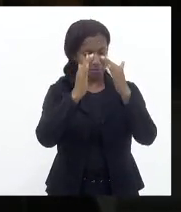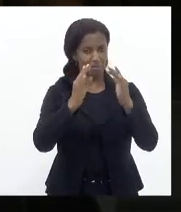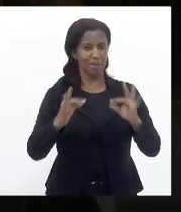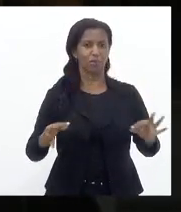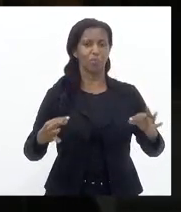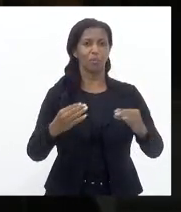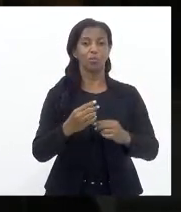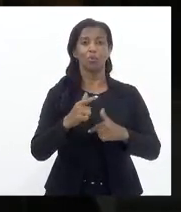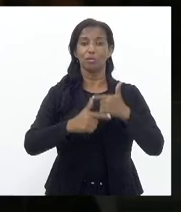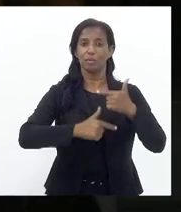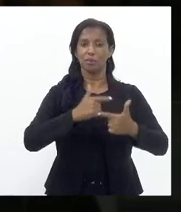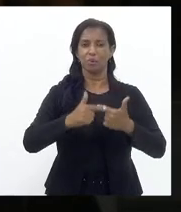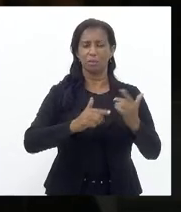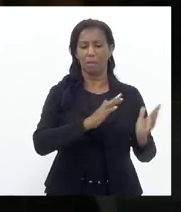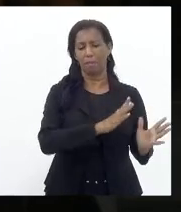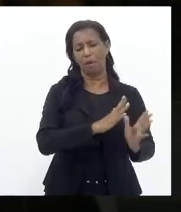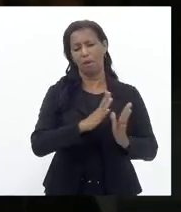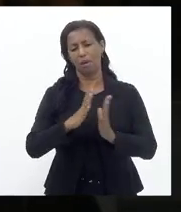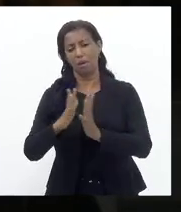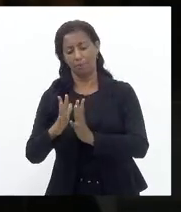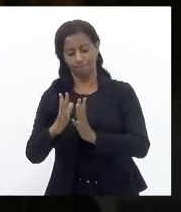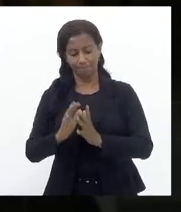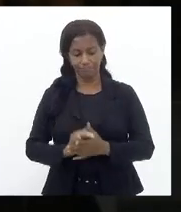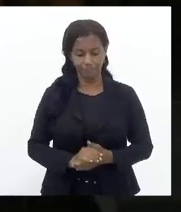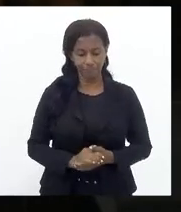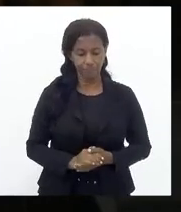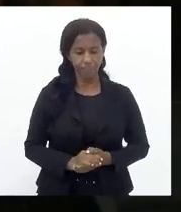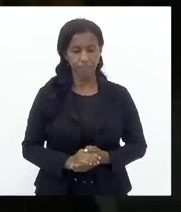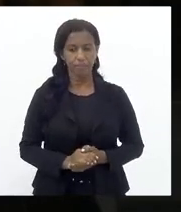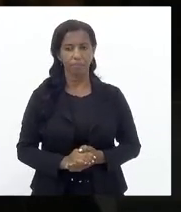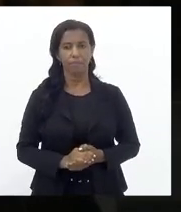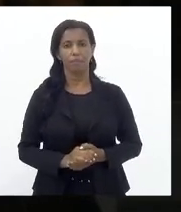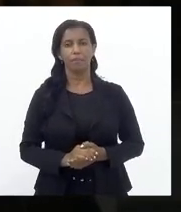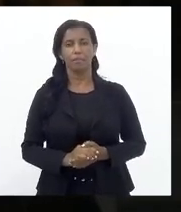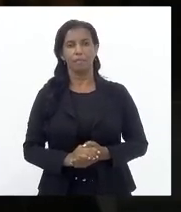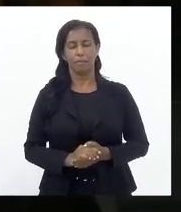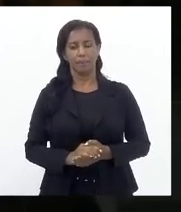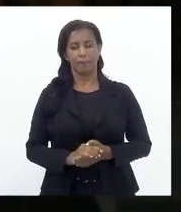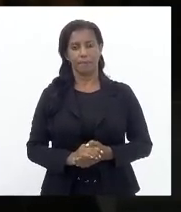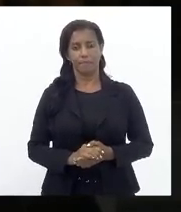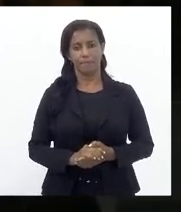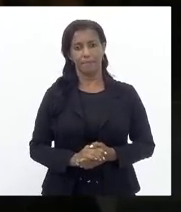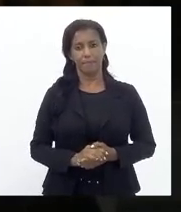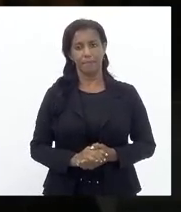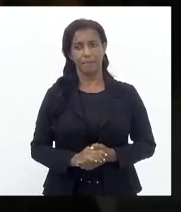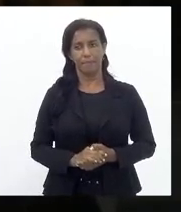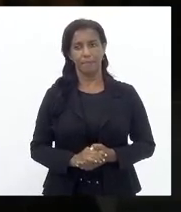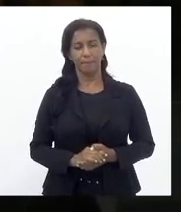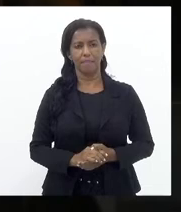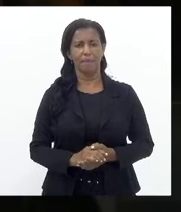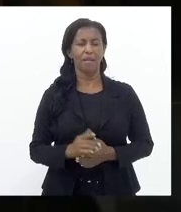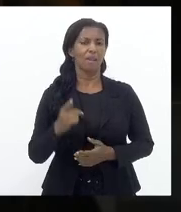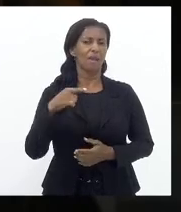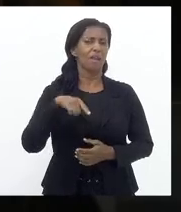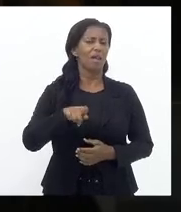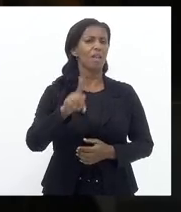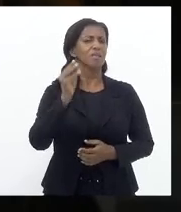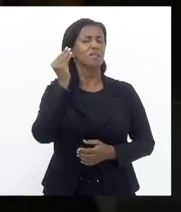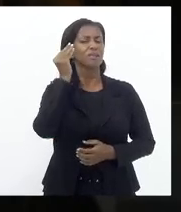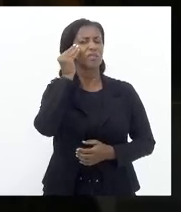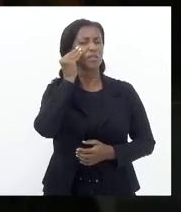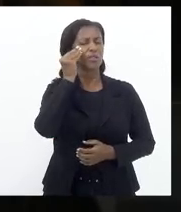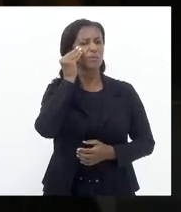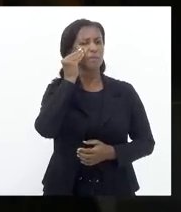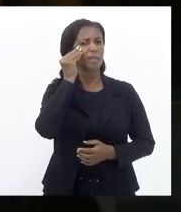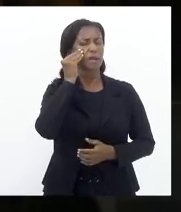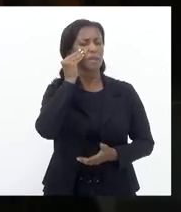toda a sua trajetória Entretanto Deputada Tia Ju Essa experiência E a trajetória Do deputado